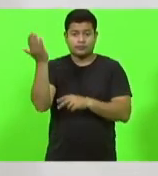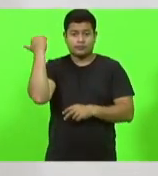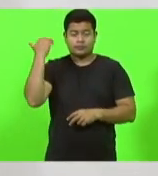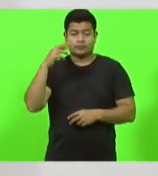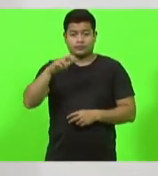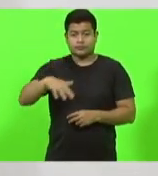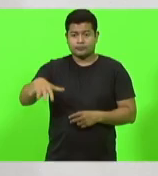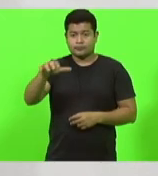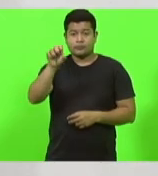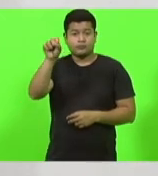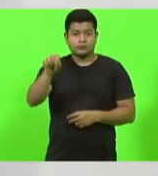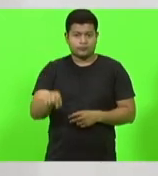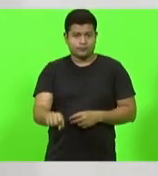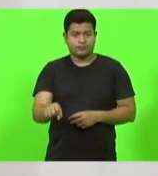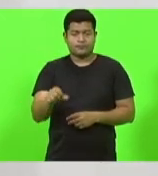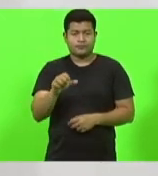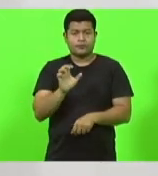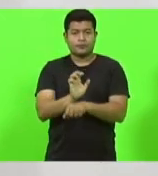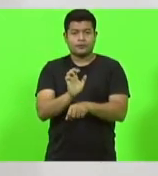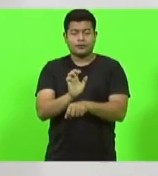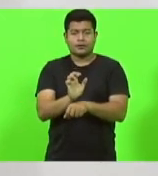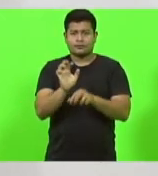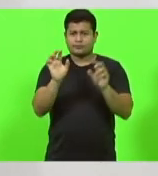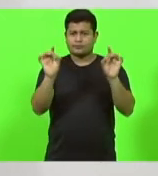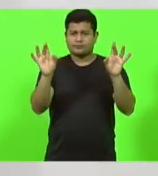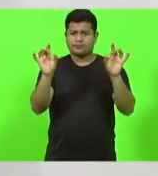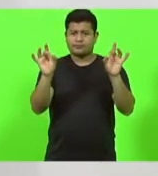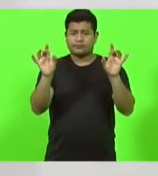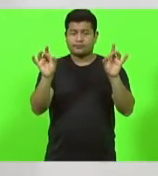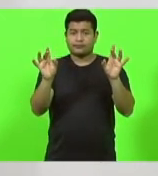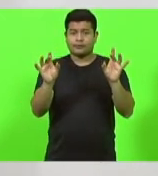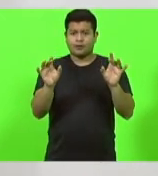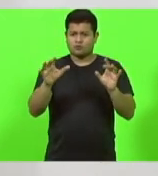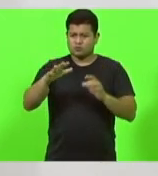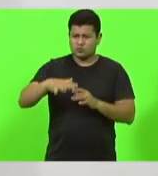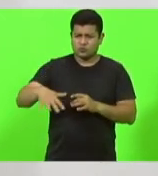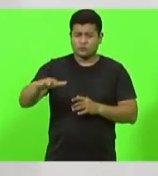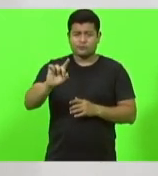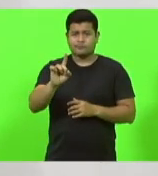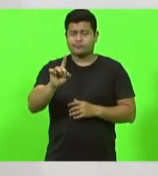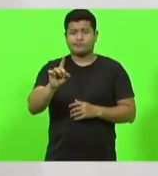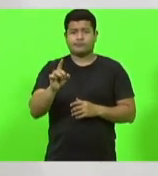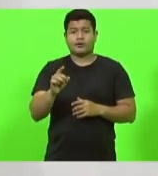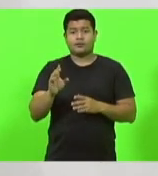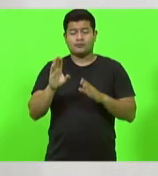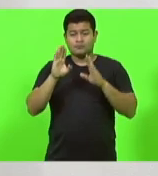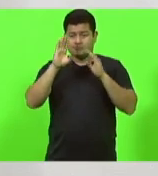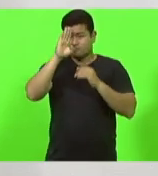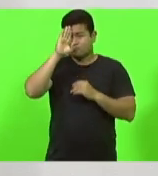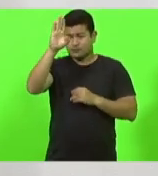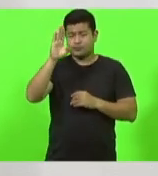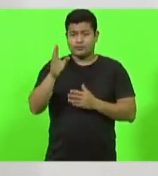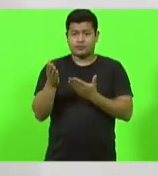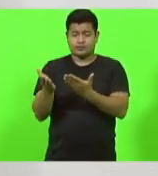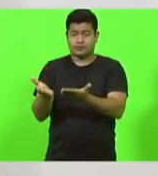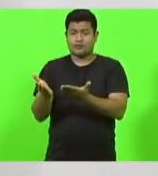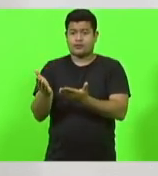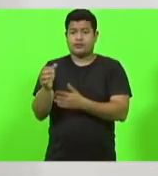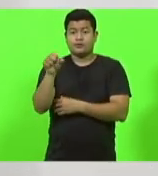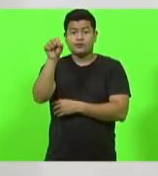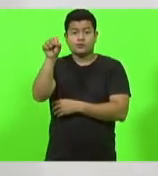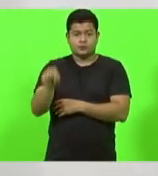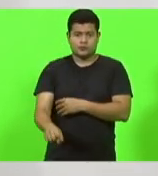sul. O Estado é especial num todo, mas a gente está mais na região sul de forma mais presente